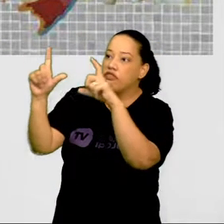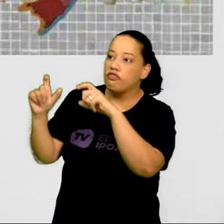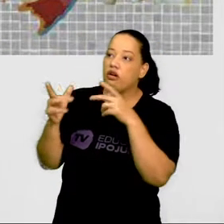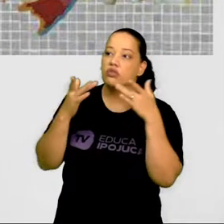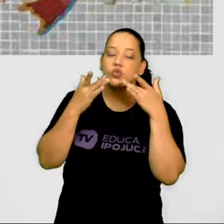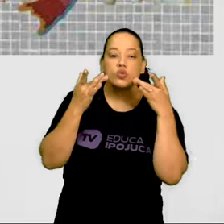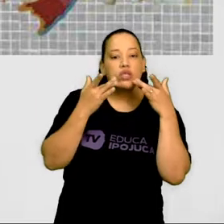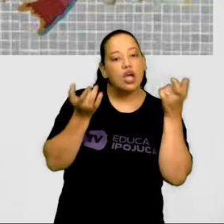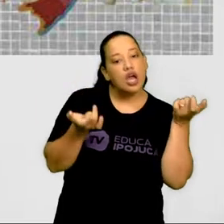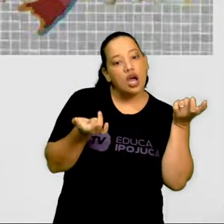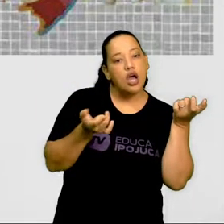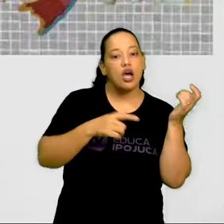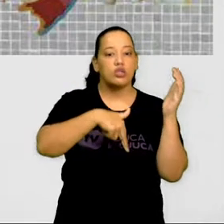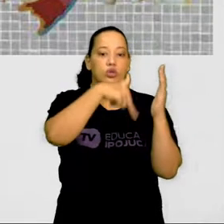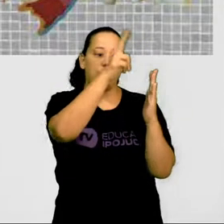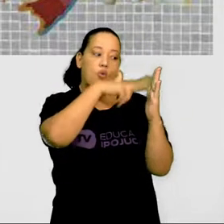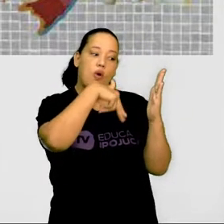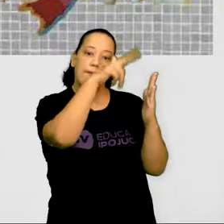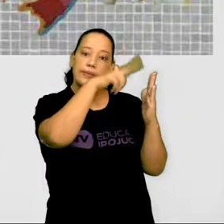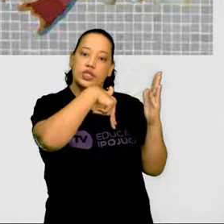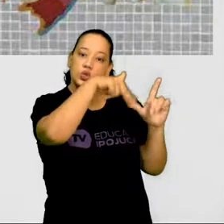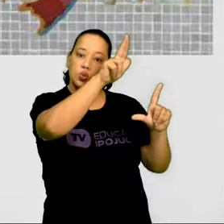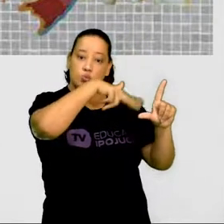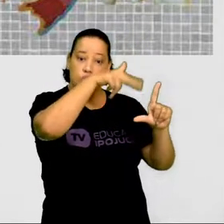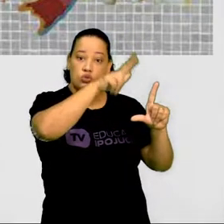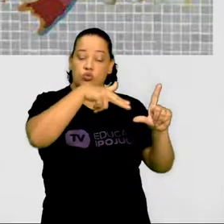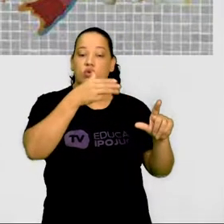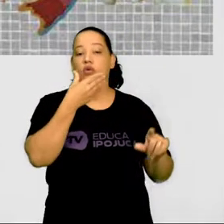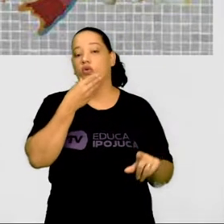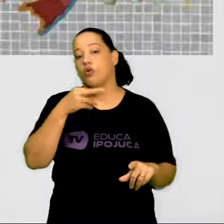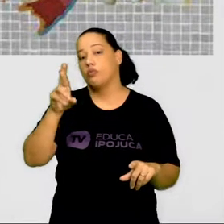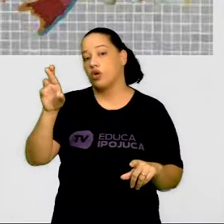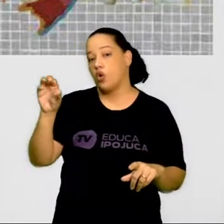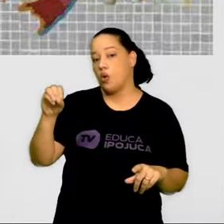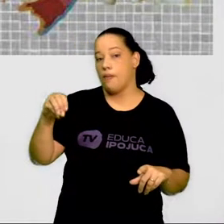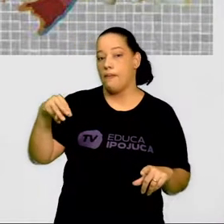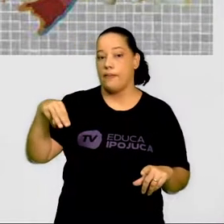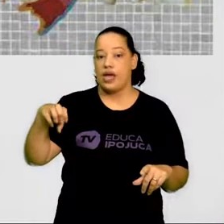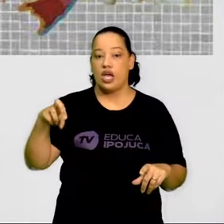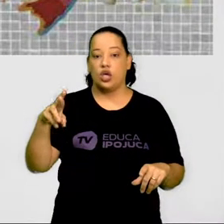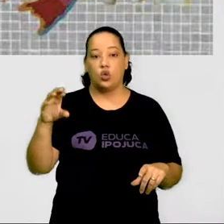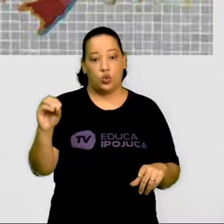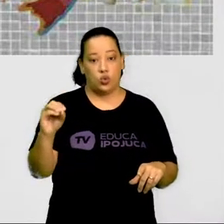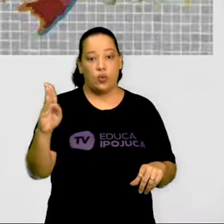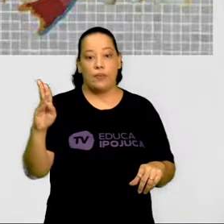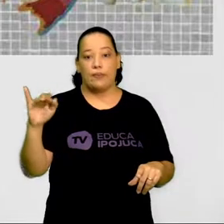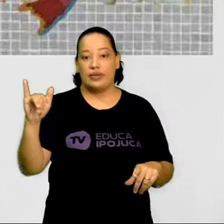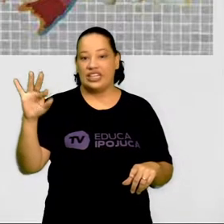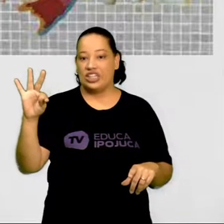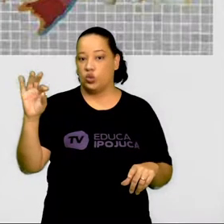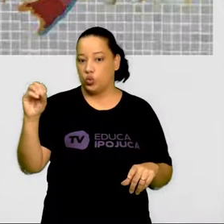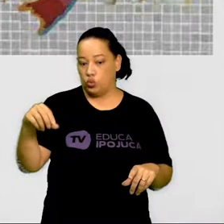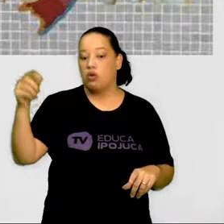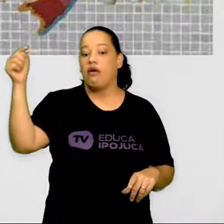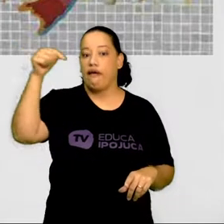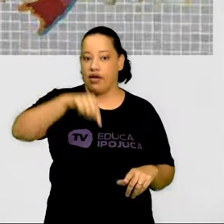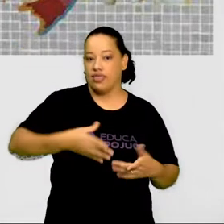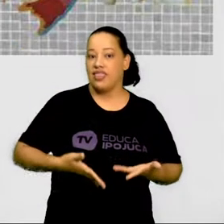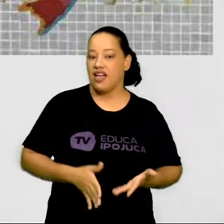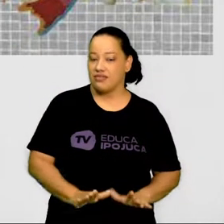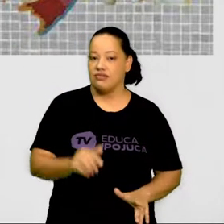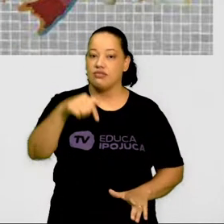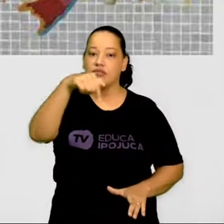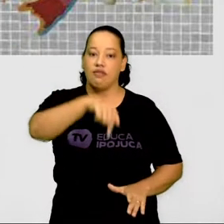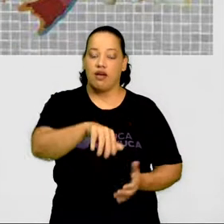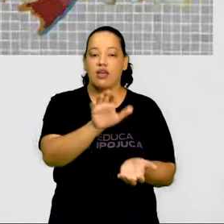teatro, uma pintura do artista Romero Brito, que nos representa bastante, um pernambucano, que nos representa